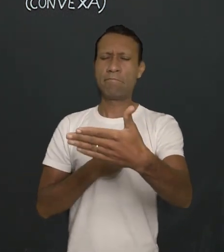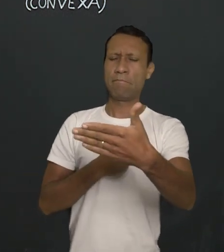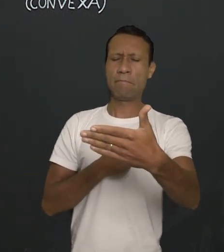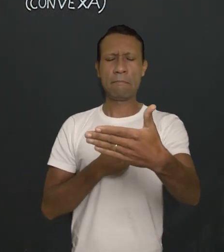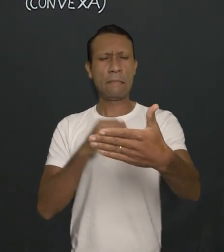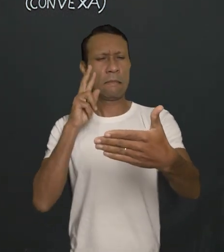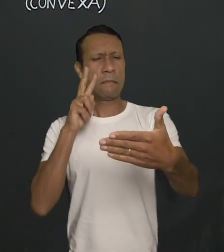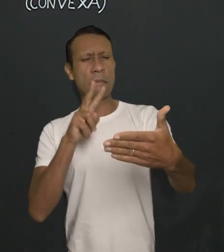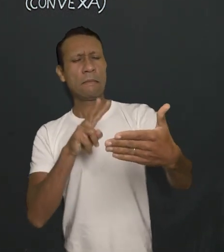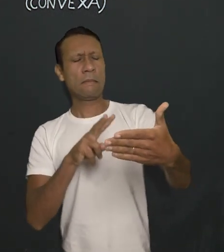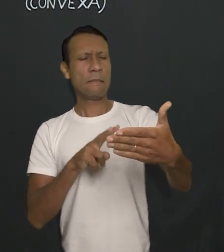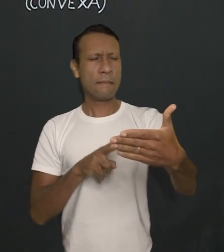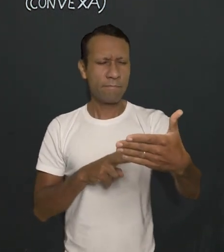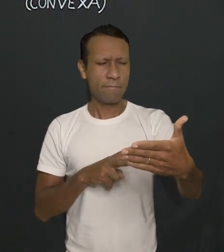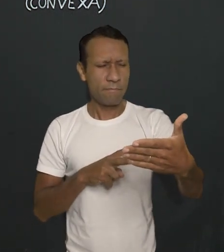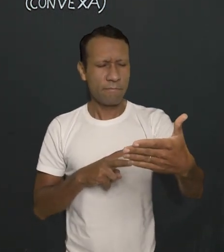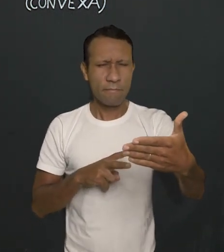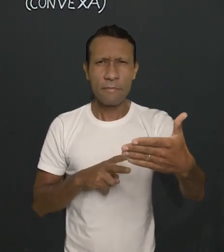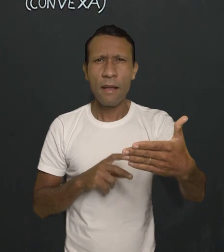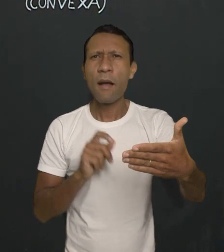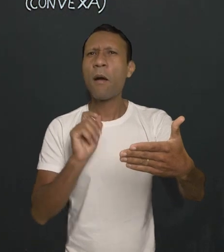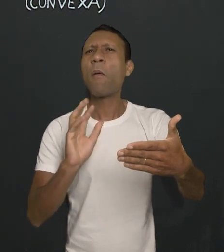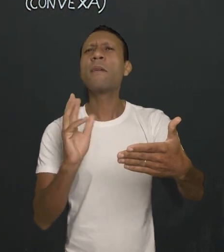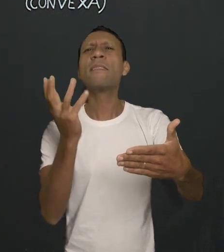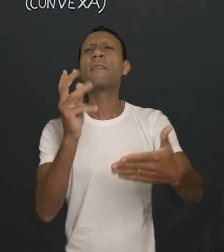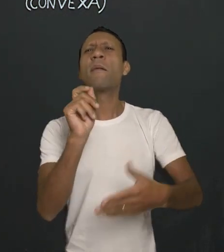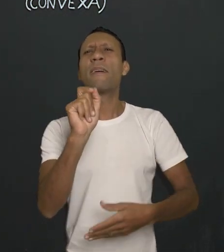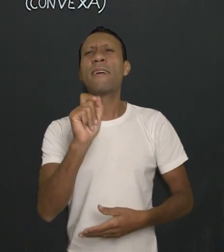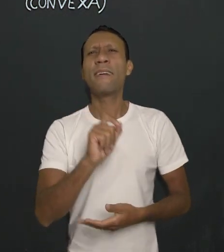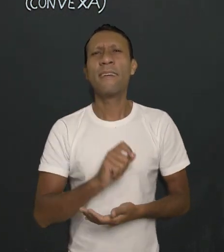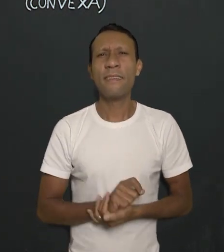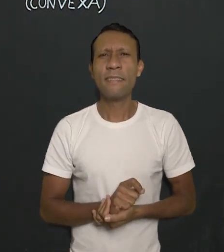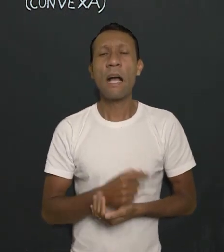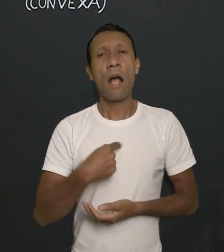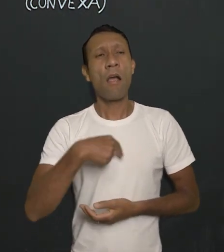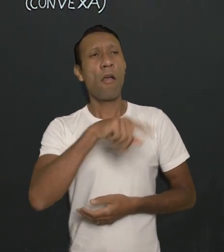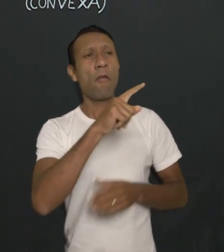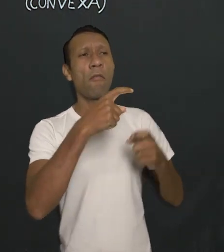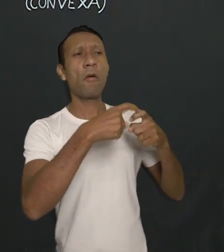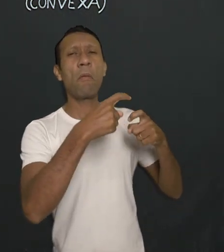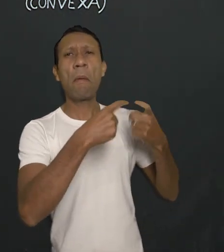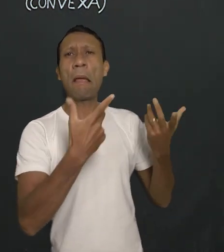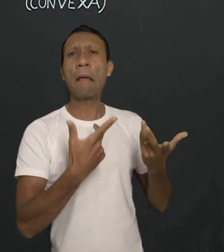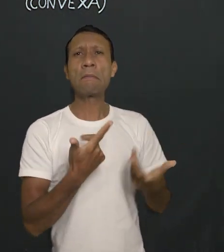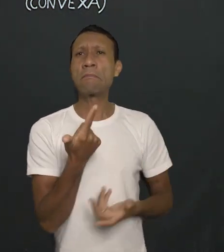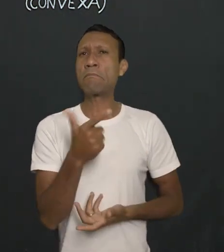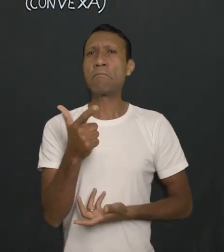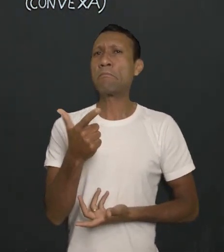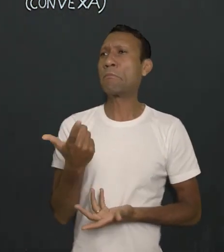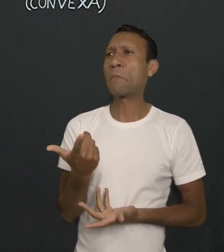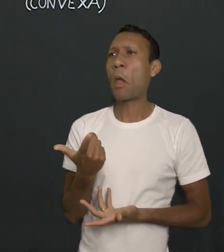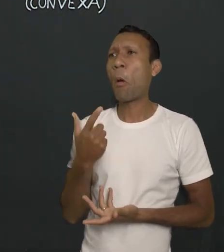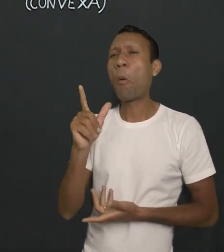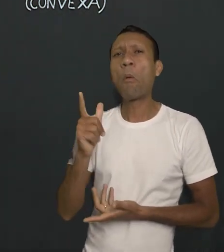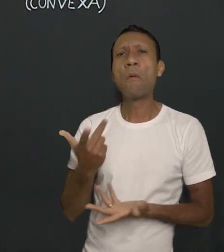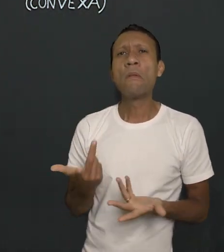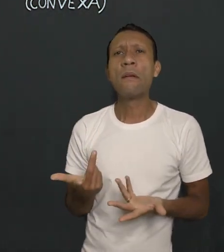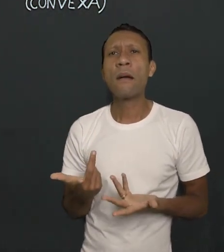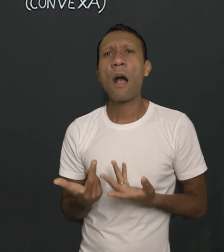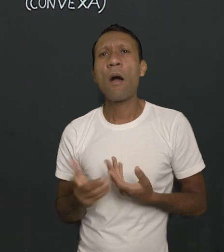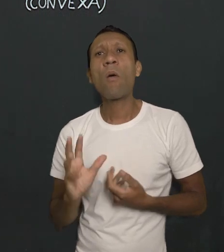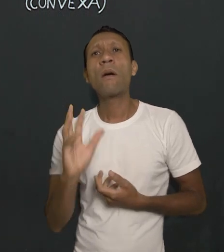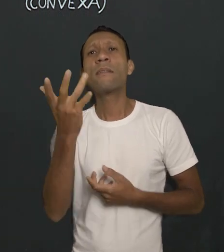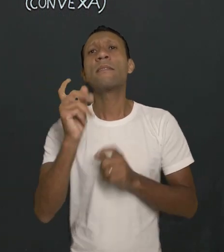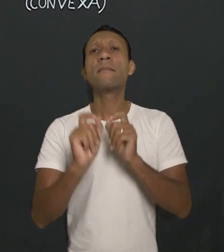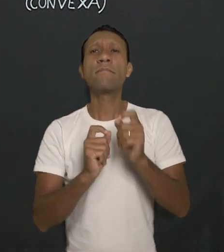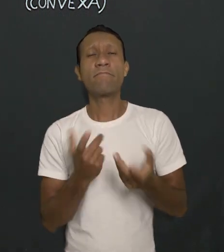e fica assim, forçando. O que que tá acontecendo? Aí ela faz o exame, poxa, não tô com miopia, não tô com hipermetropia. O que